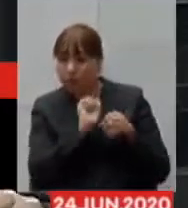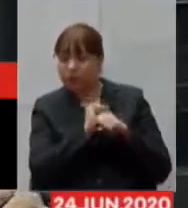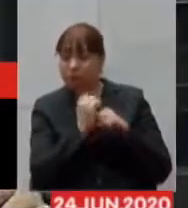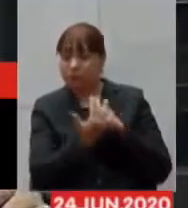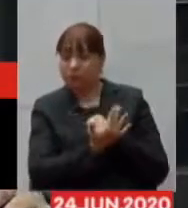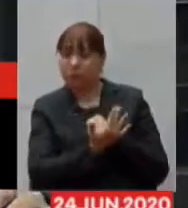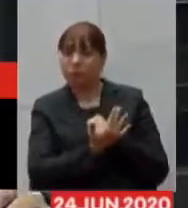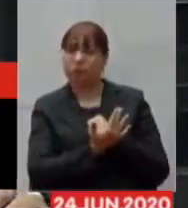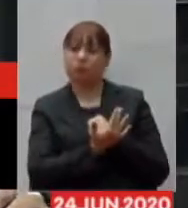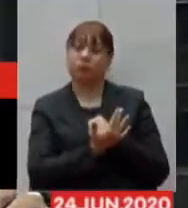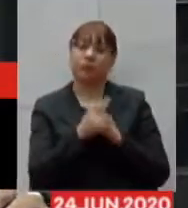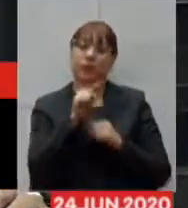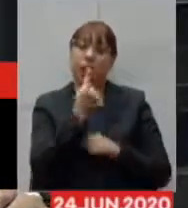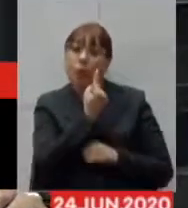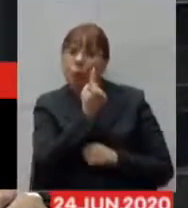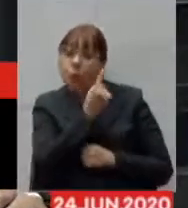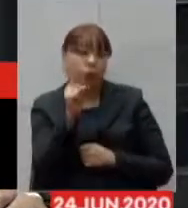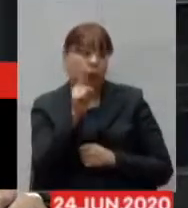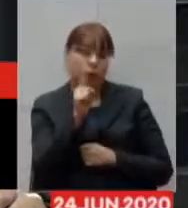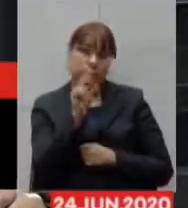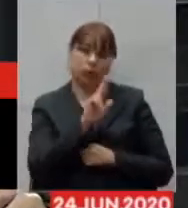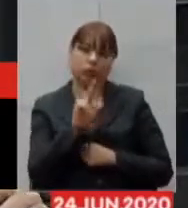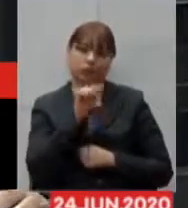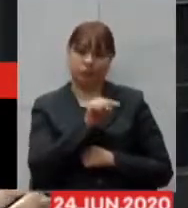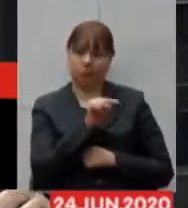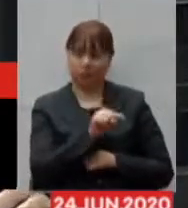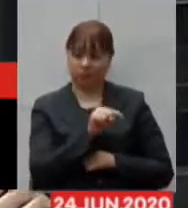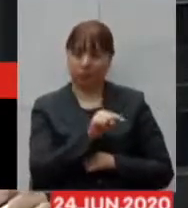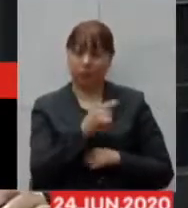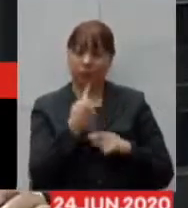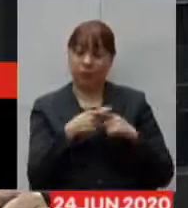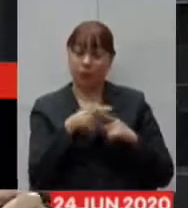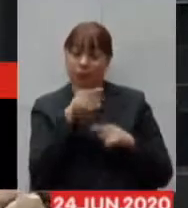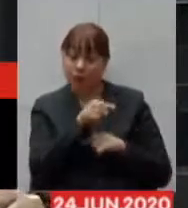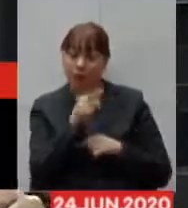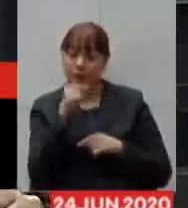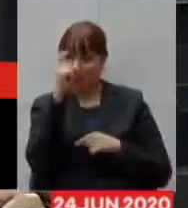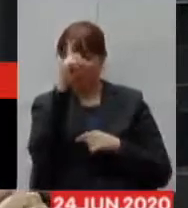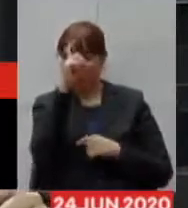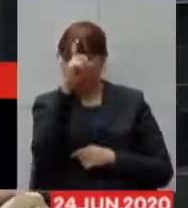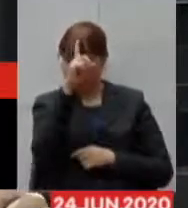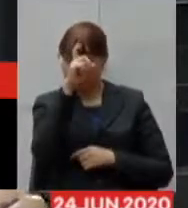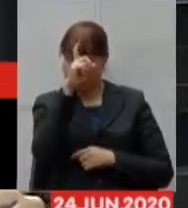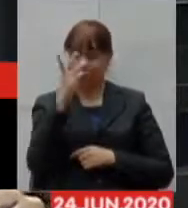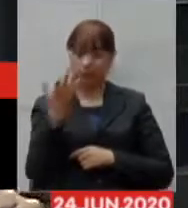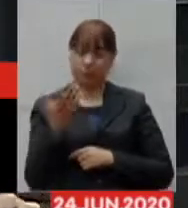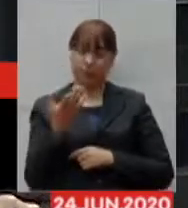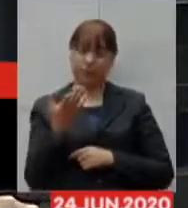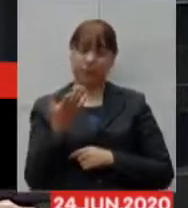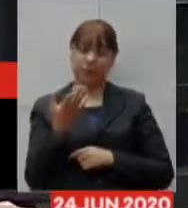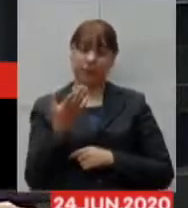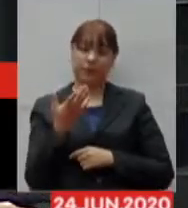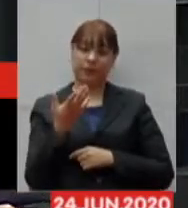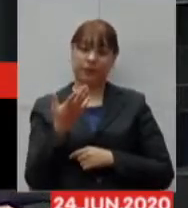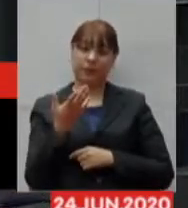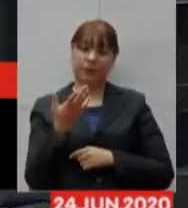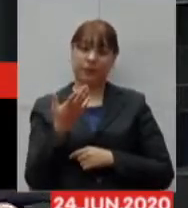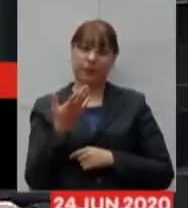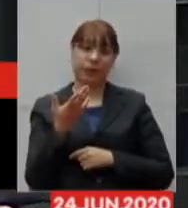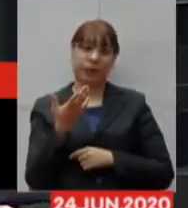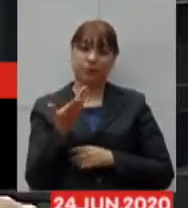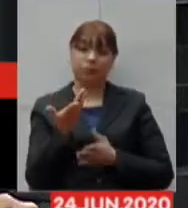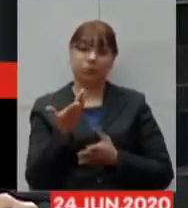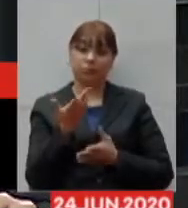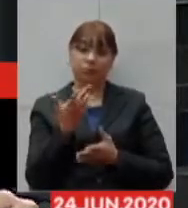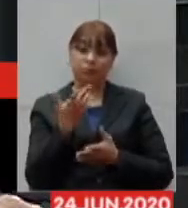opção, porque o hospital de campanha ele não deixa legado na área de